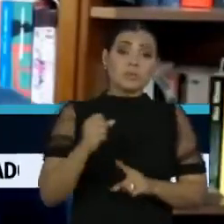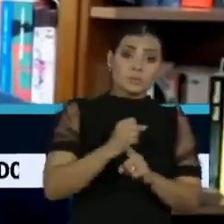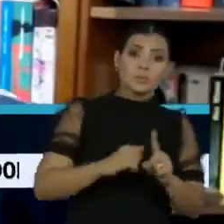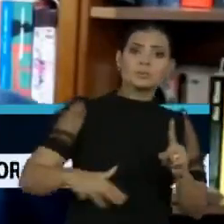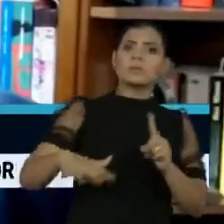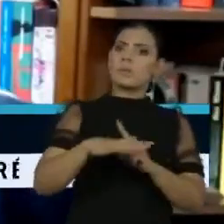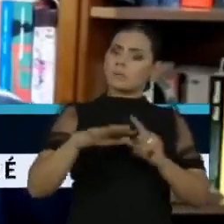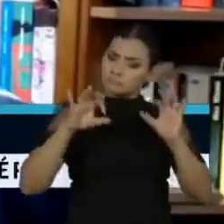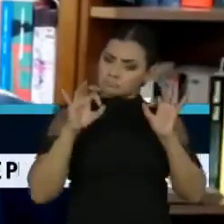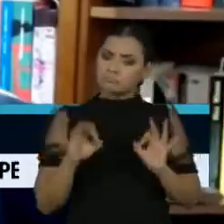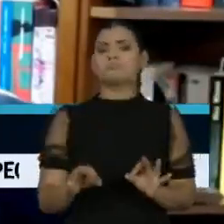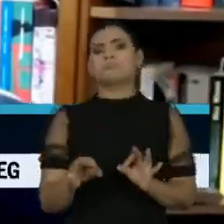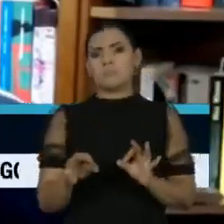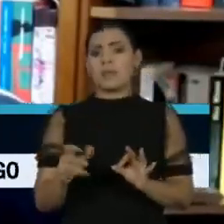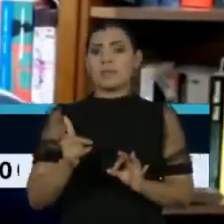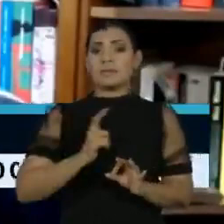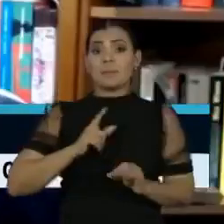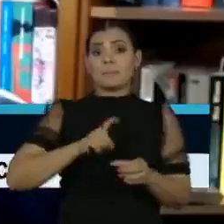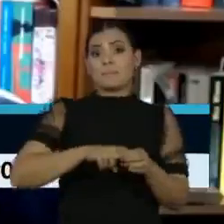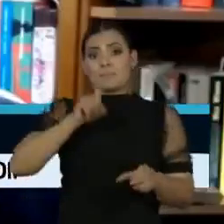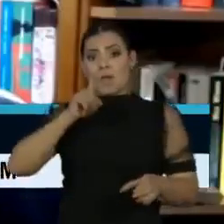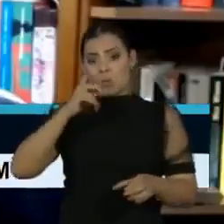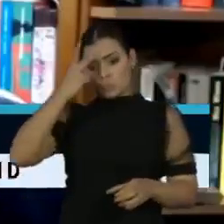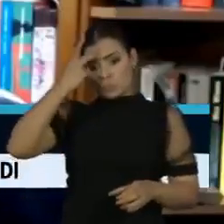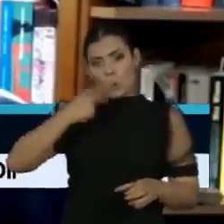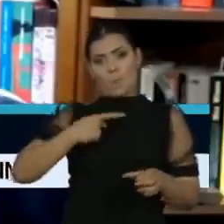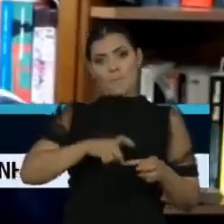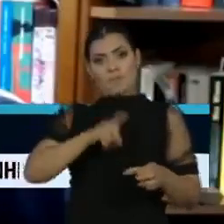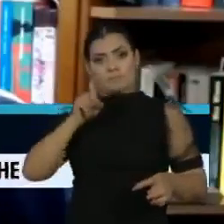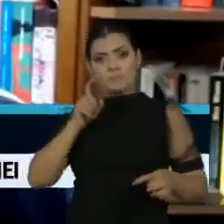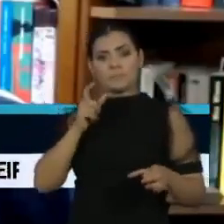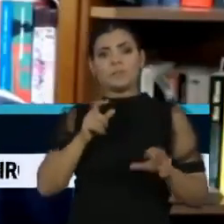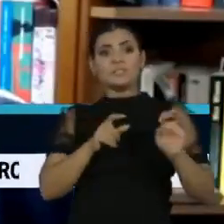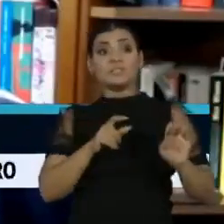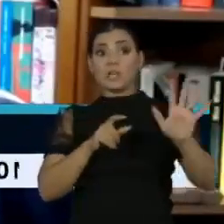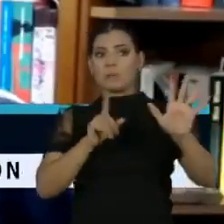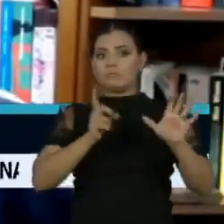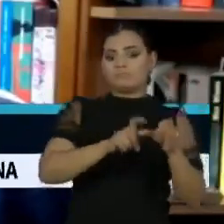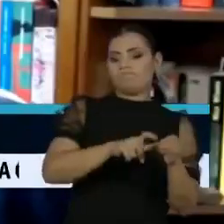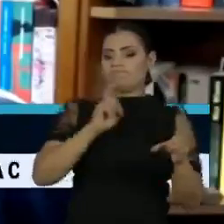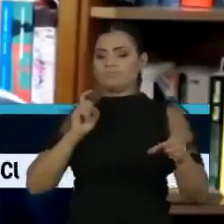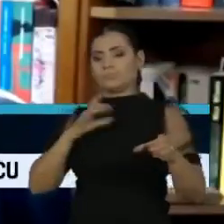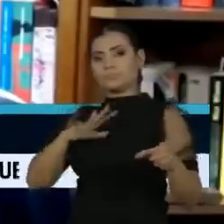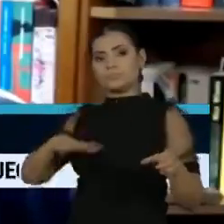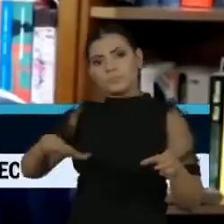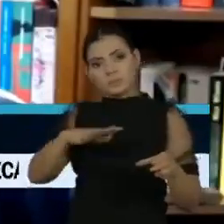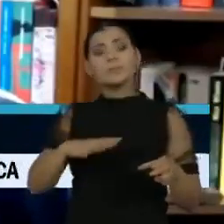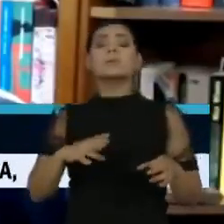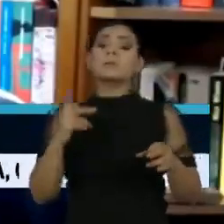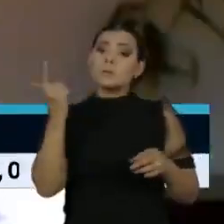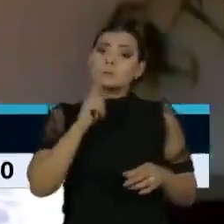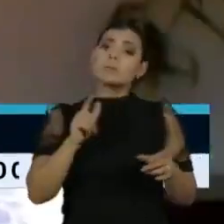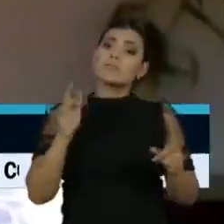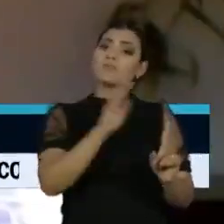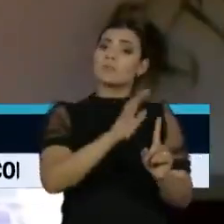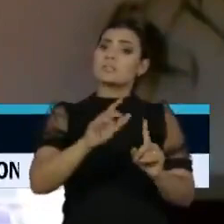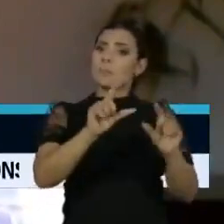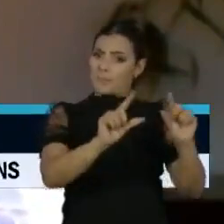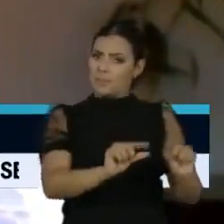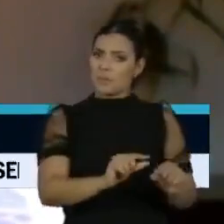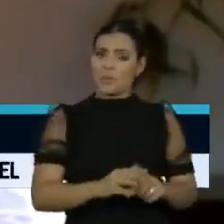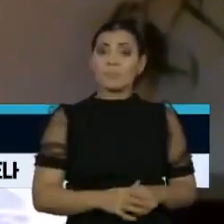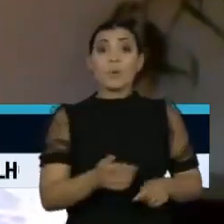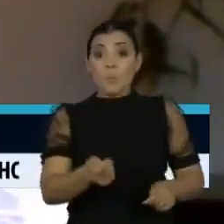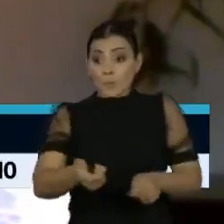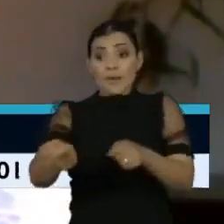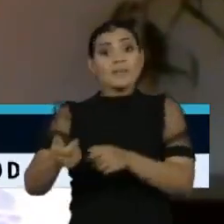sociedade tem mais autonomia em relação ao Estado, imagino que a presença dele seja menor. O auxílio